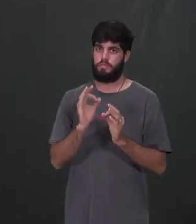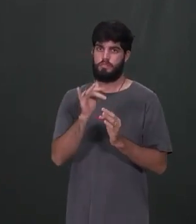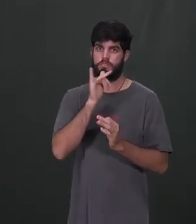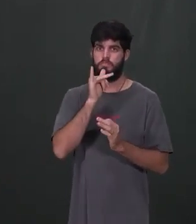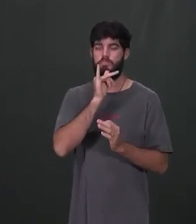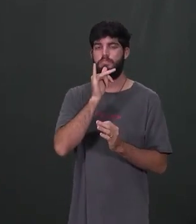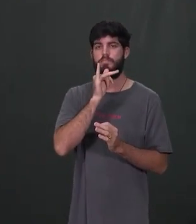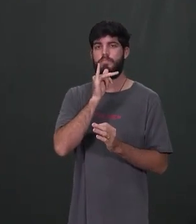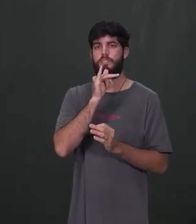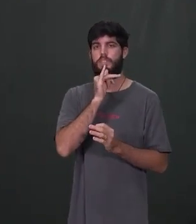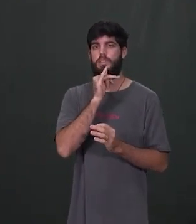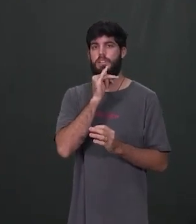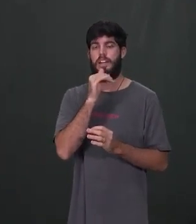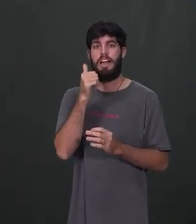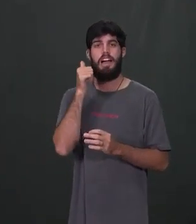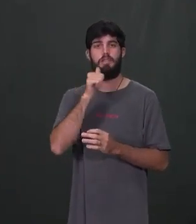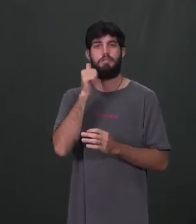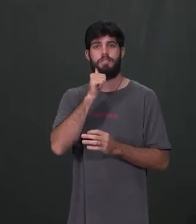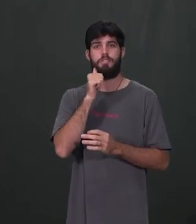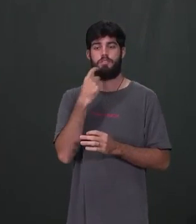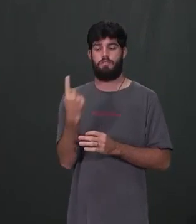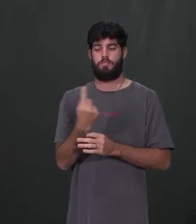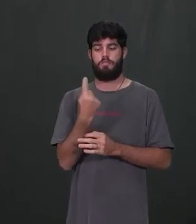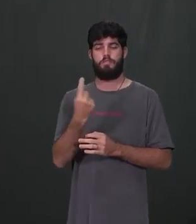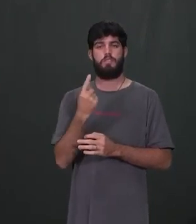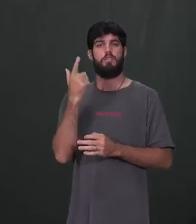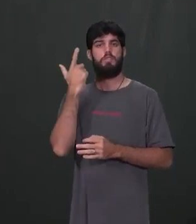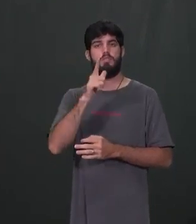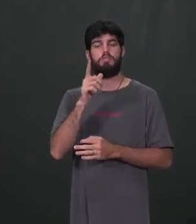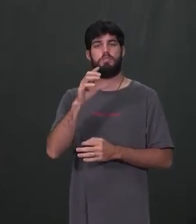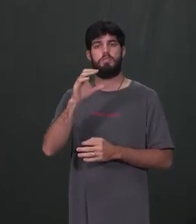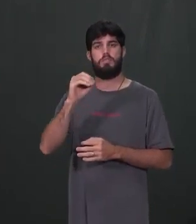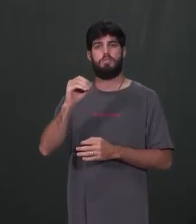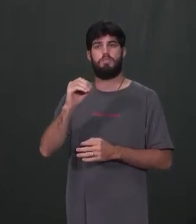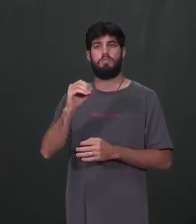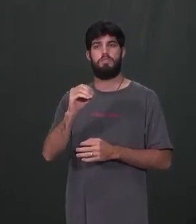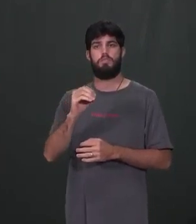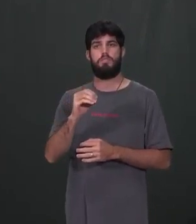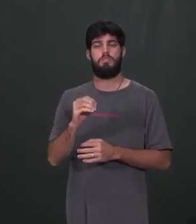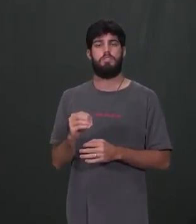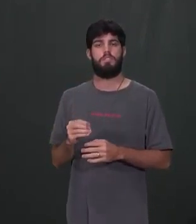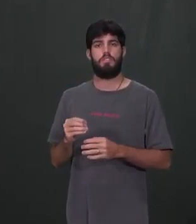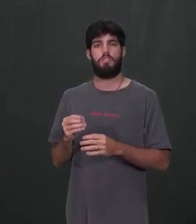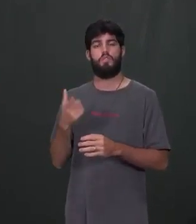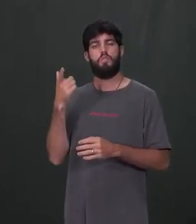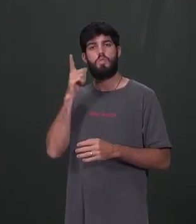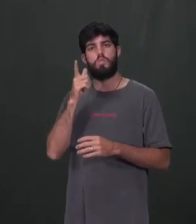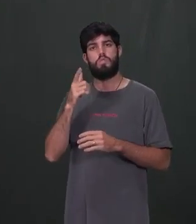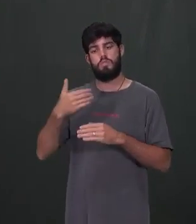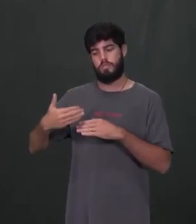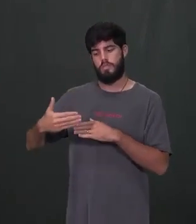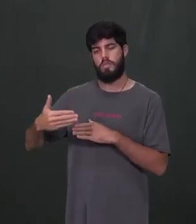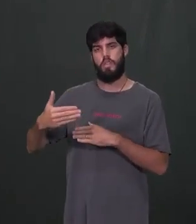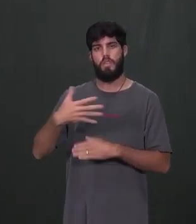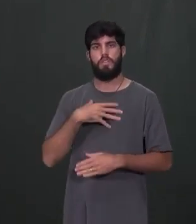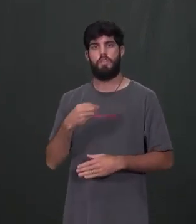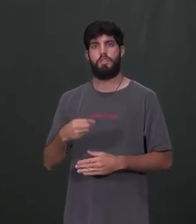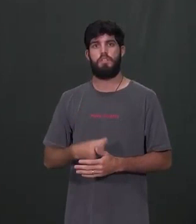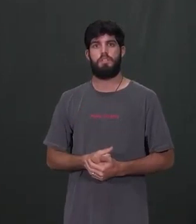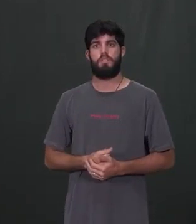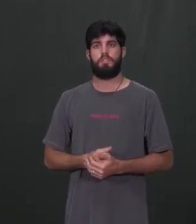fêmea, sozinha, tem seu filho. Ela tem um óvulo. E esse óvulo tem a capacidade de gerar um filho.